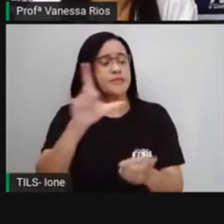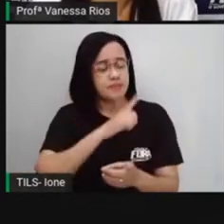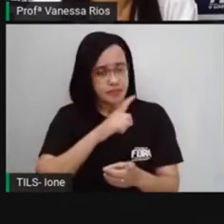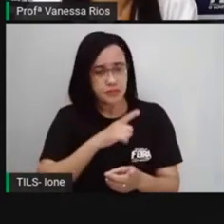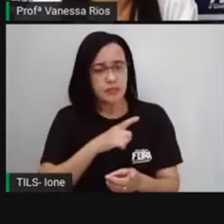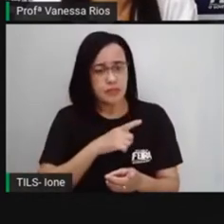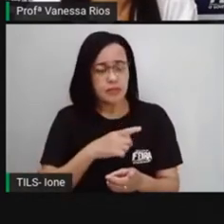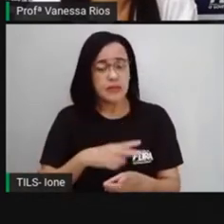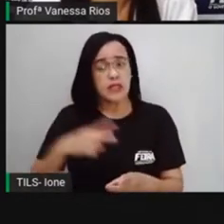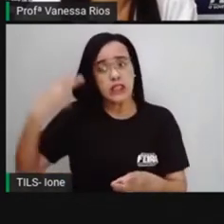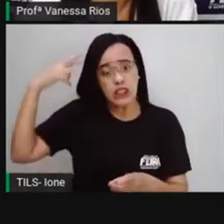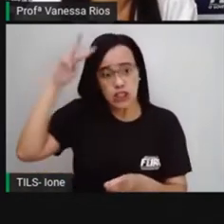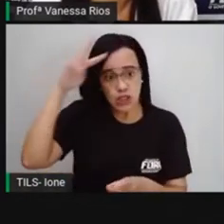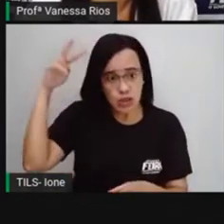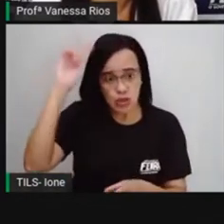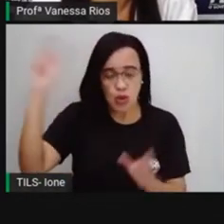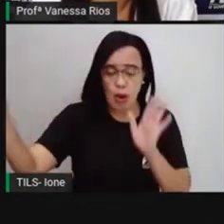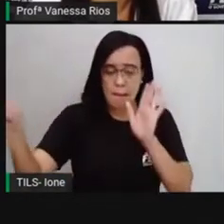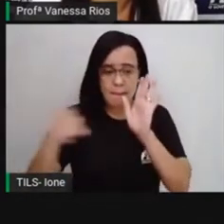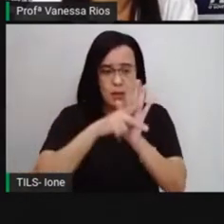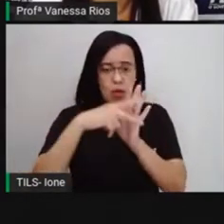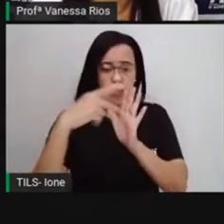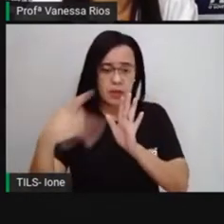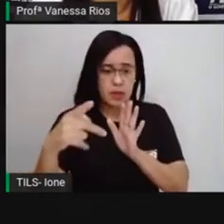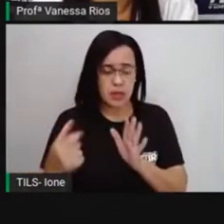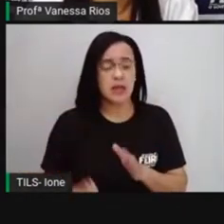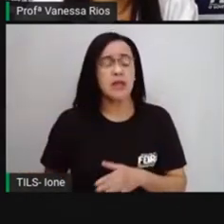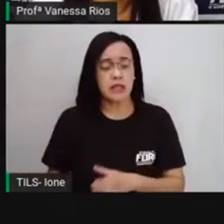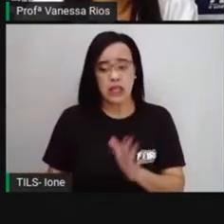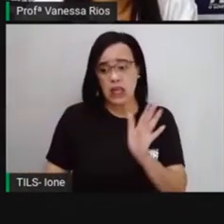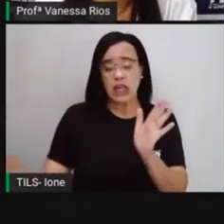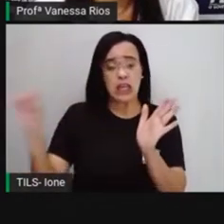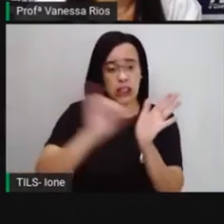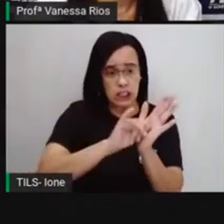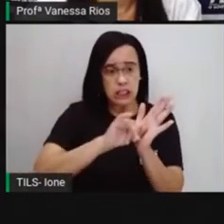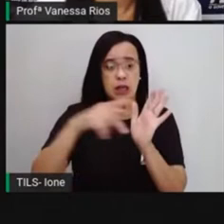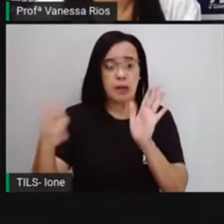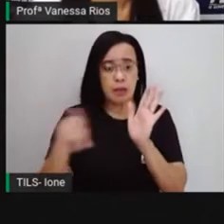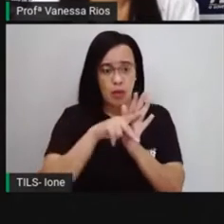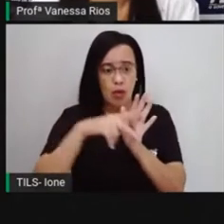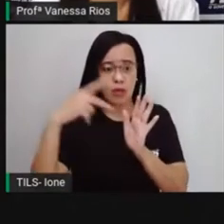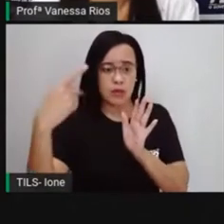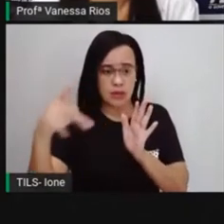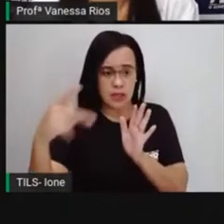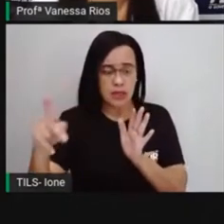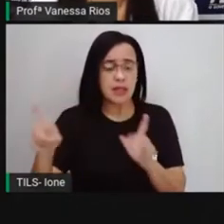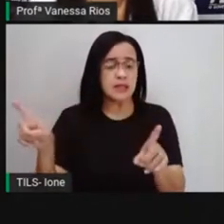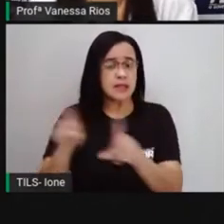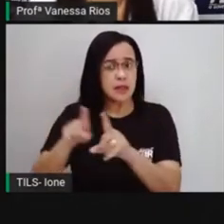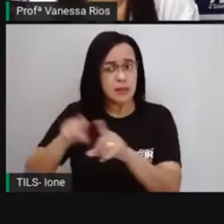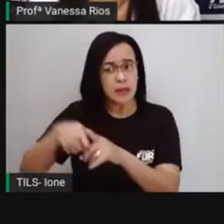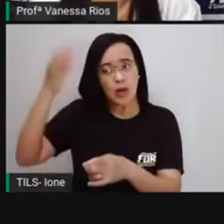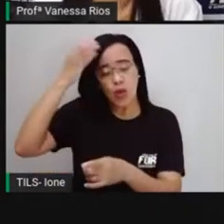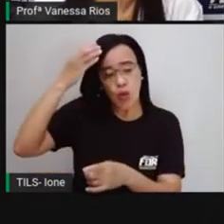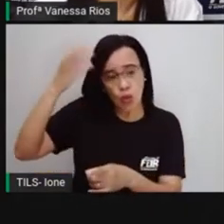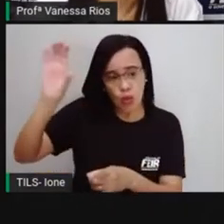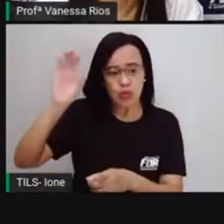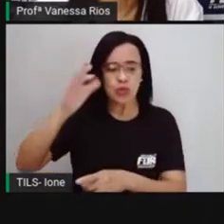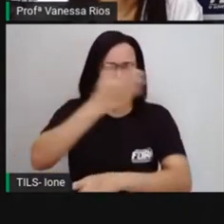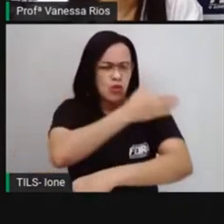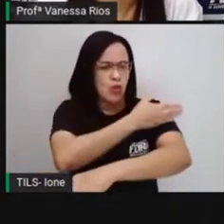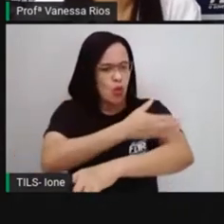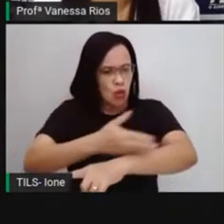cultura, costumes, hábito e língua própria. Então, a mesma coisa quando a gente pensa em